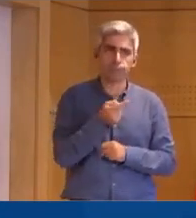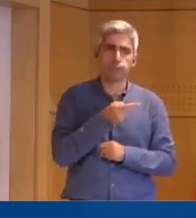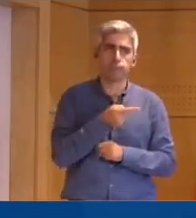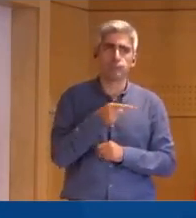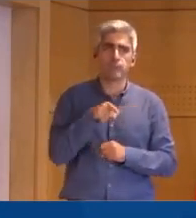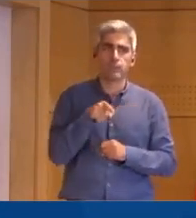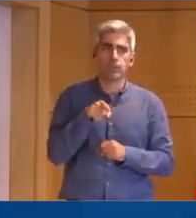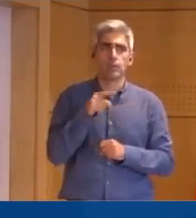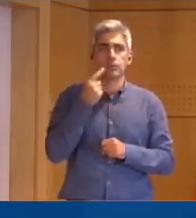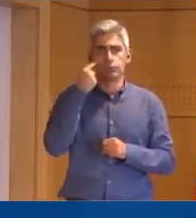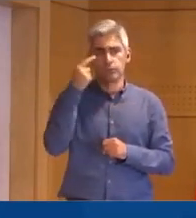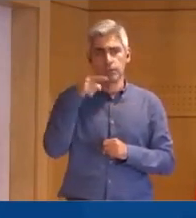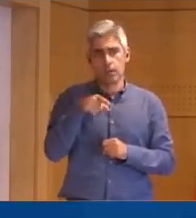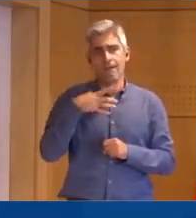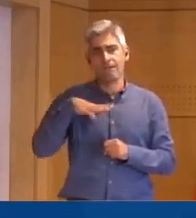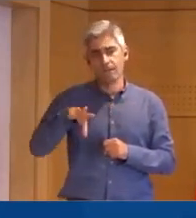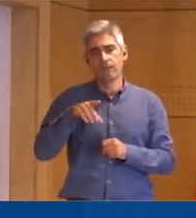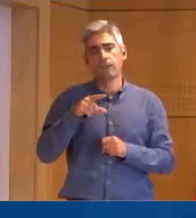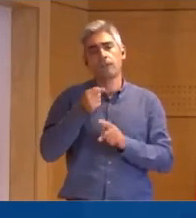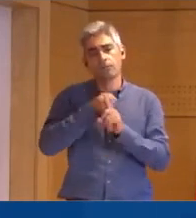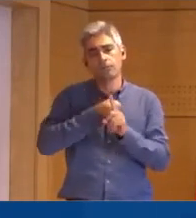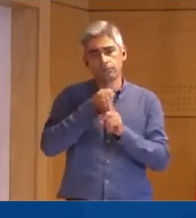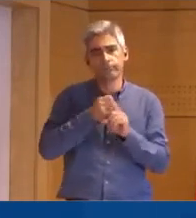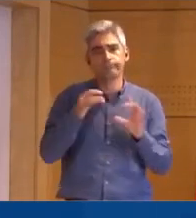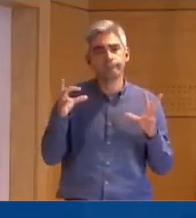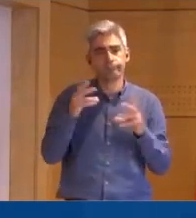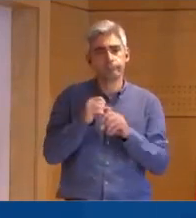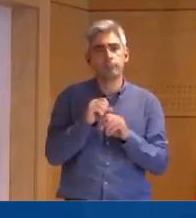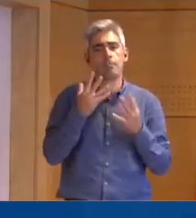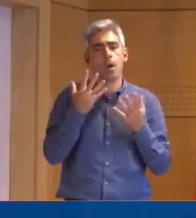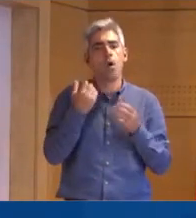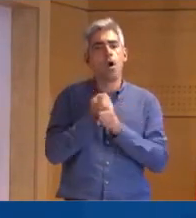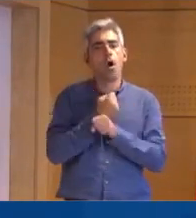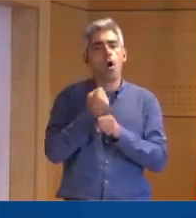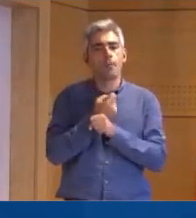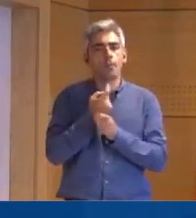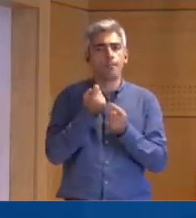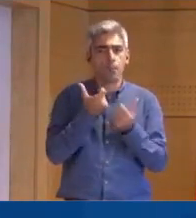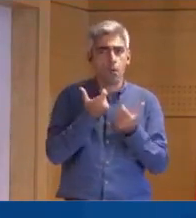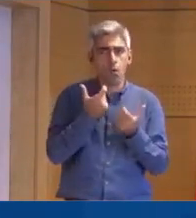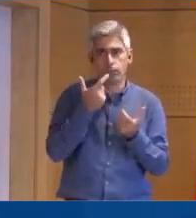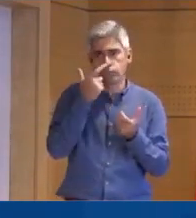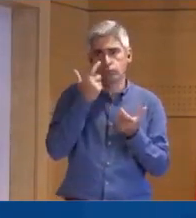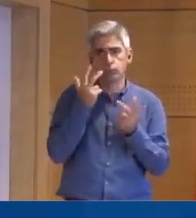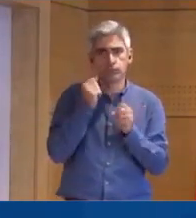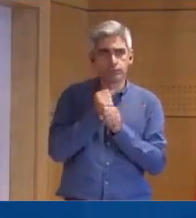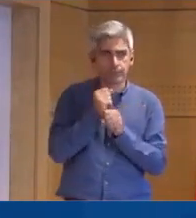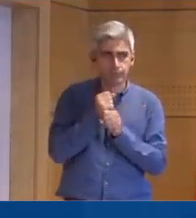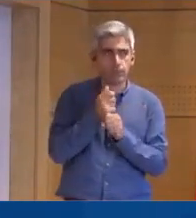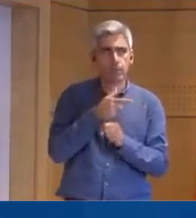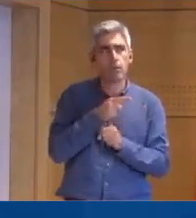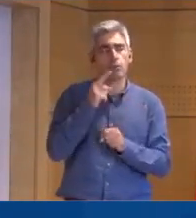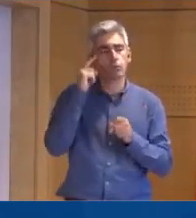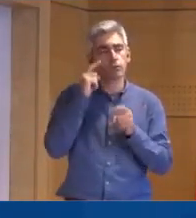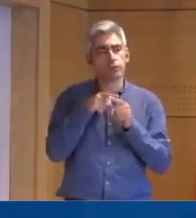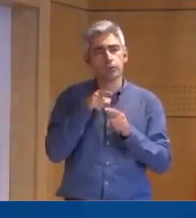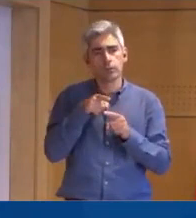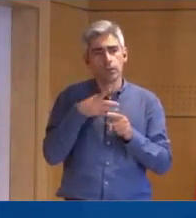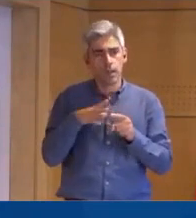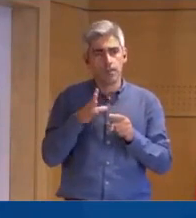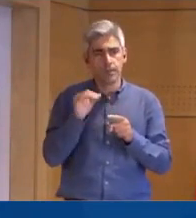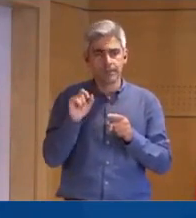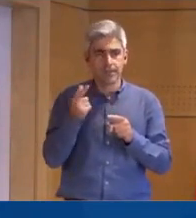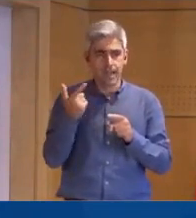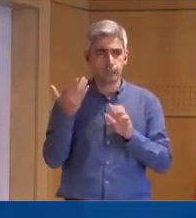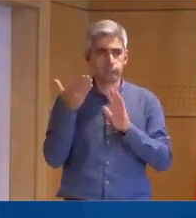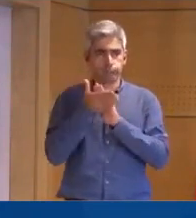este em particular pretende combater a escassez de mão de obra. A minha pergunta é se com uma boa intenção na tentativa de agilizar